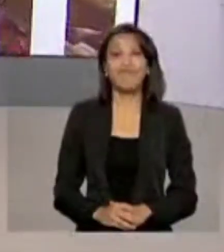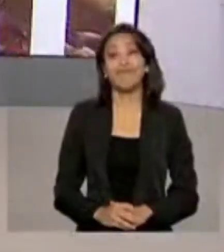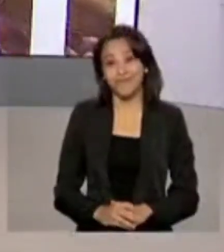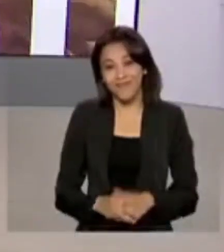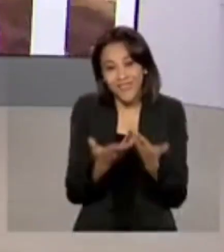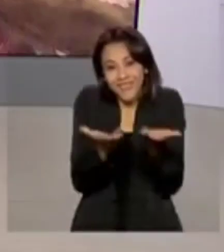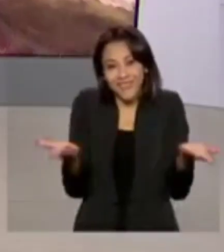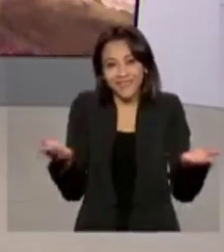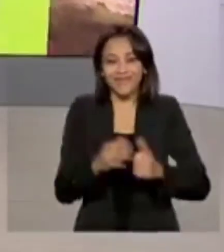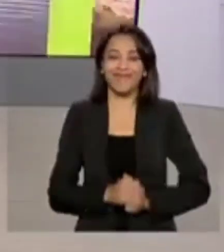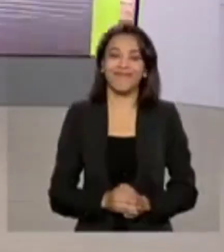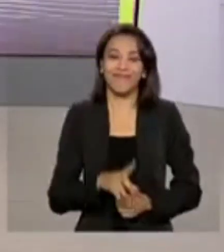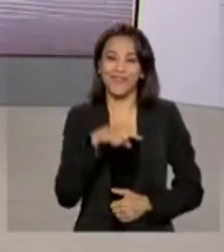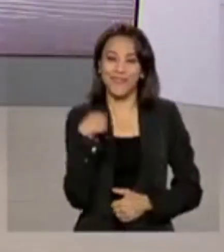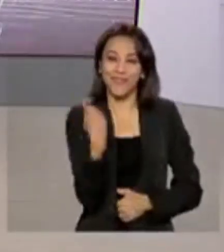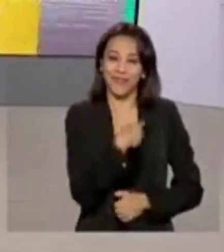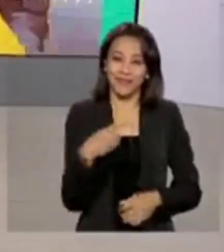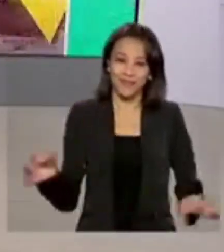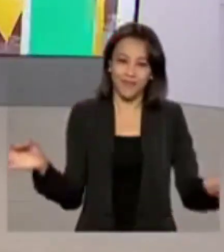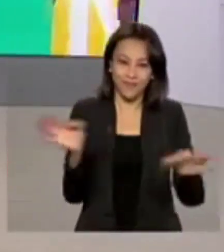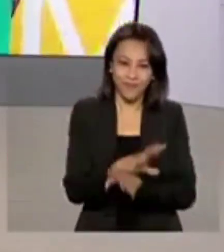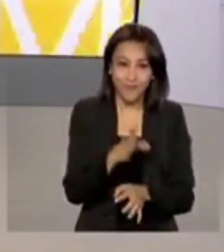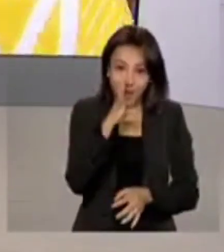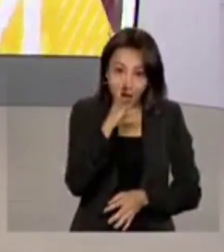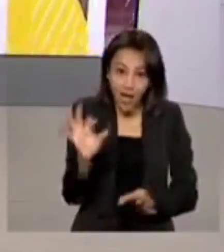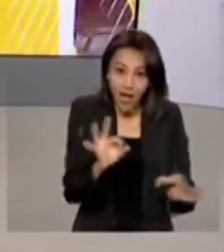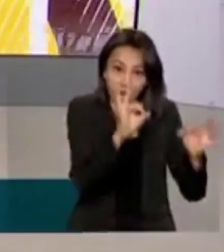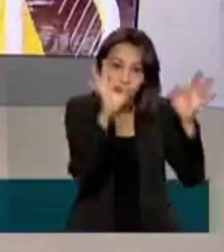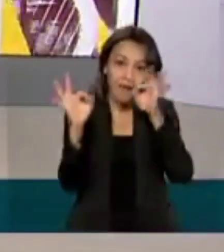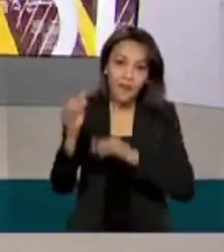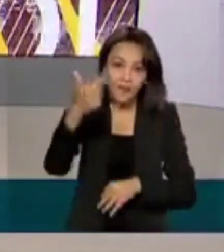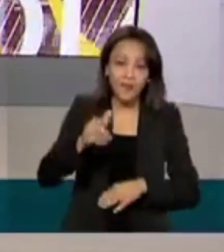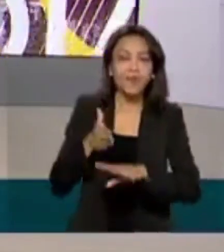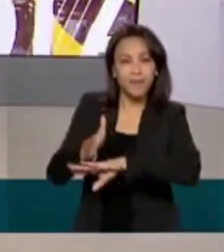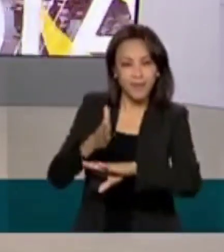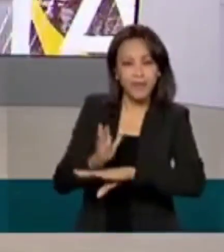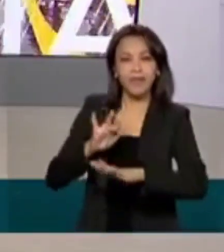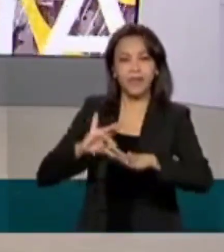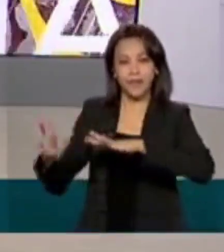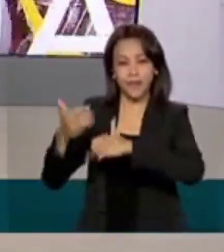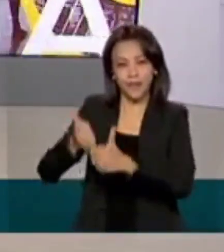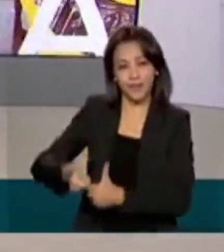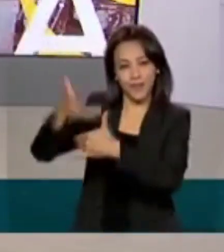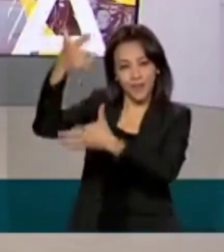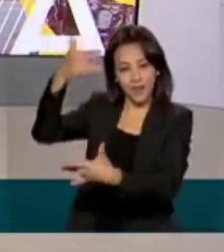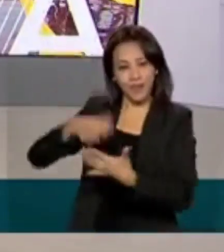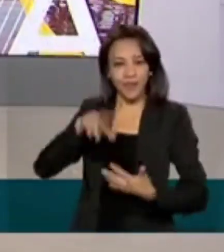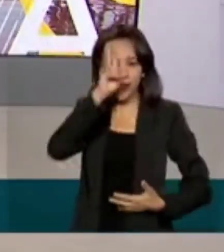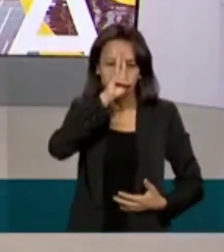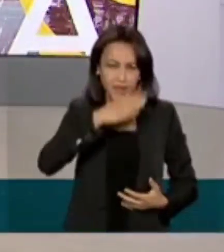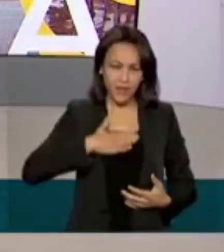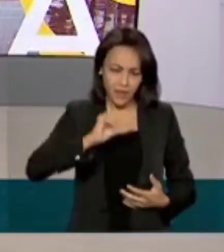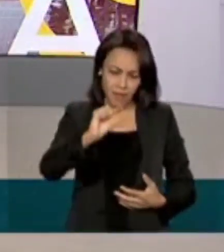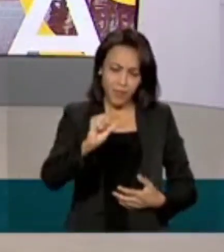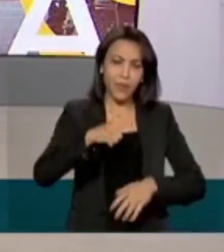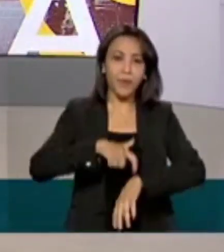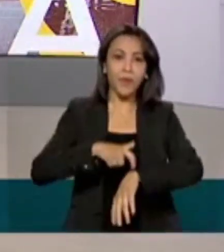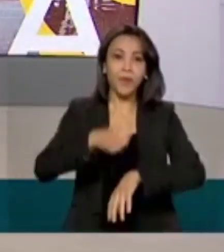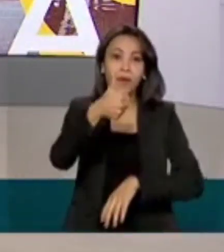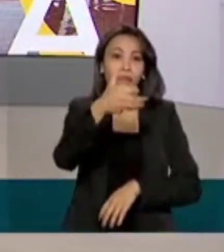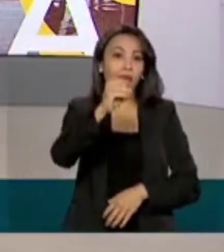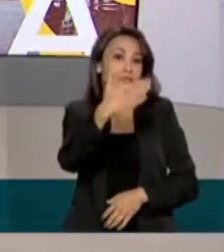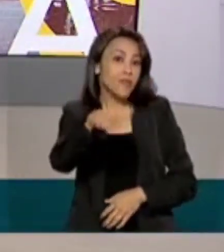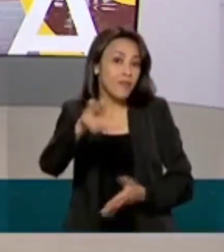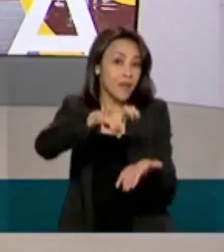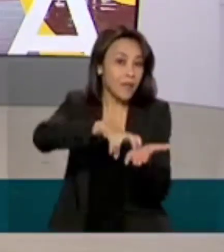É isso, o Brasil em Dia fica por aqui para rever as reportagens, acesse as nossas redes sociais. Lembrando que daqui a pouco, a partir das 10h30 da